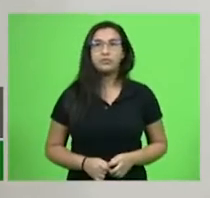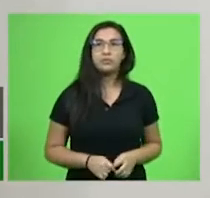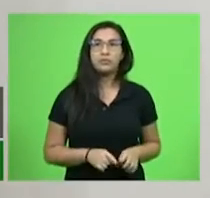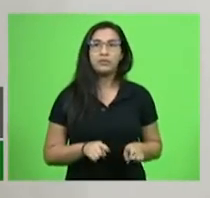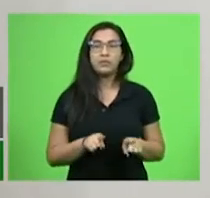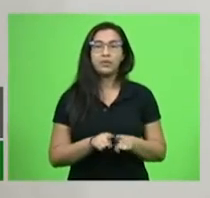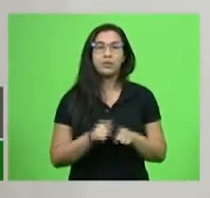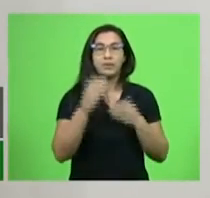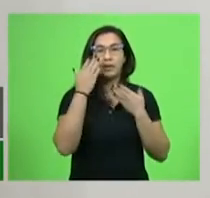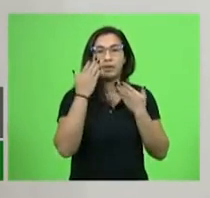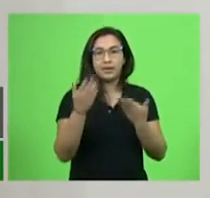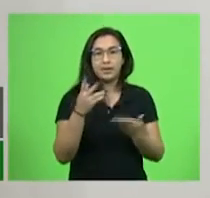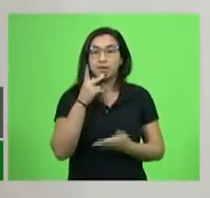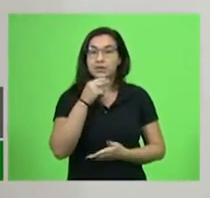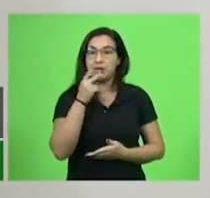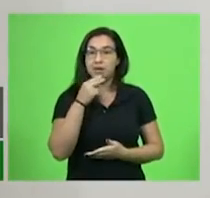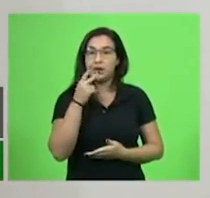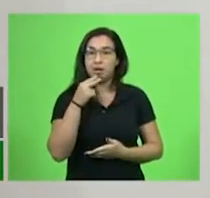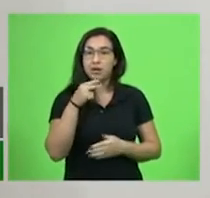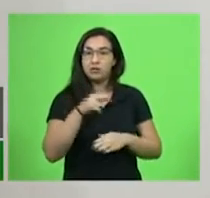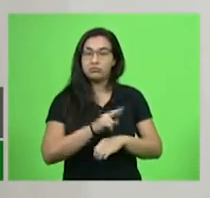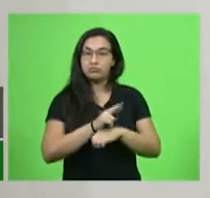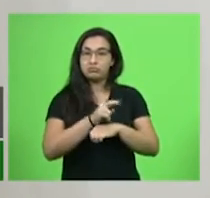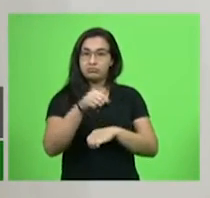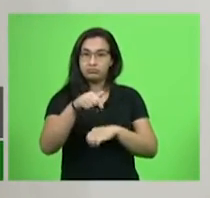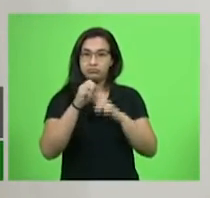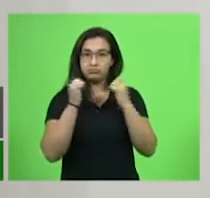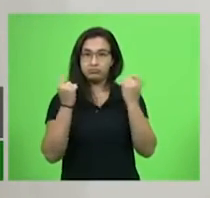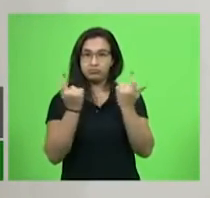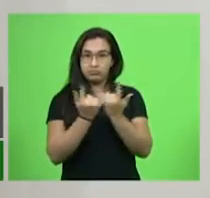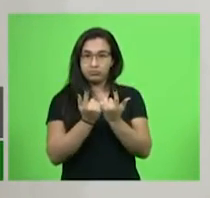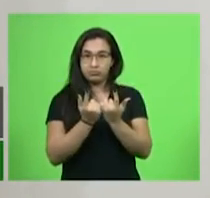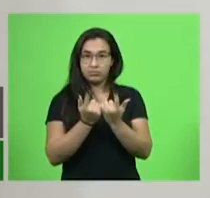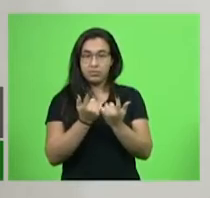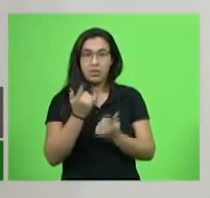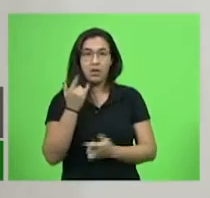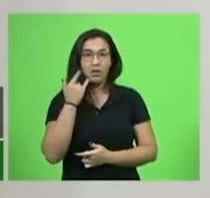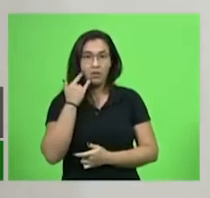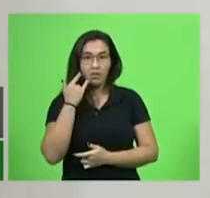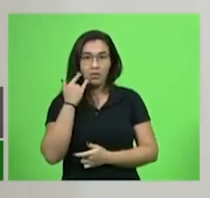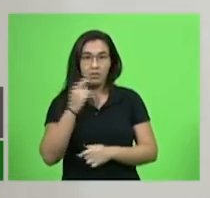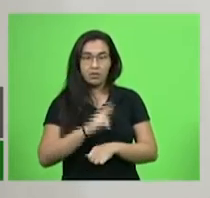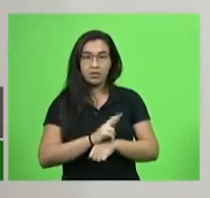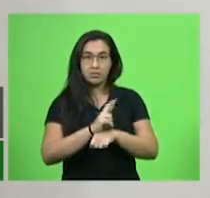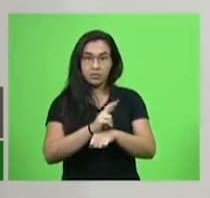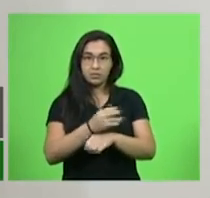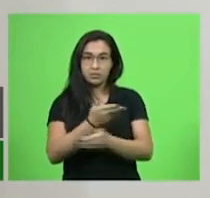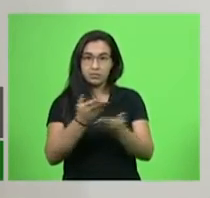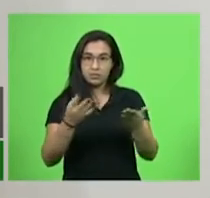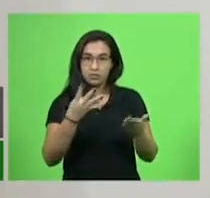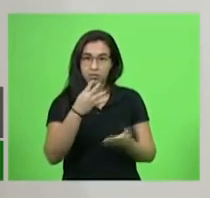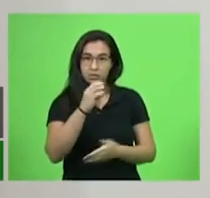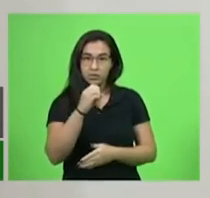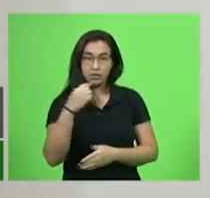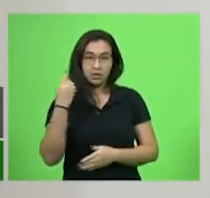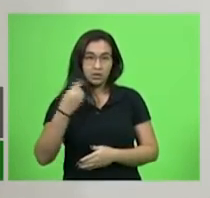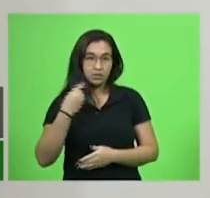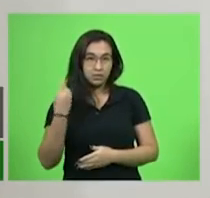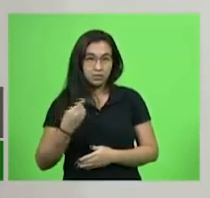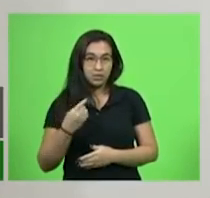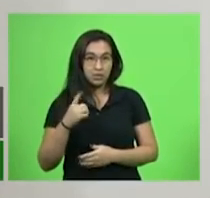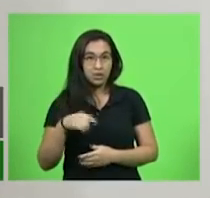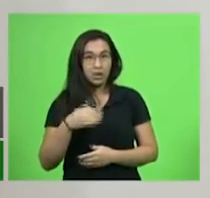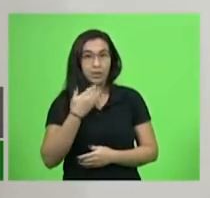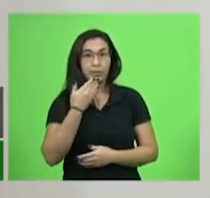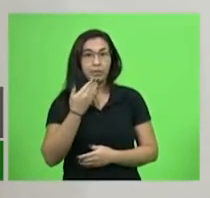Kennedy, em nome da Assembleia, o presidente Mauro esteve conosco representando os 40 deputados e o pedido da